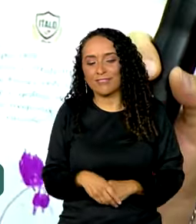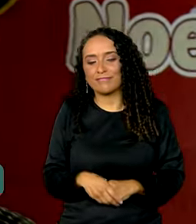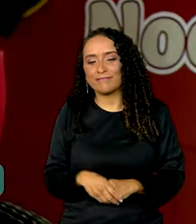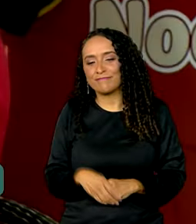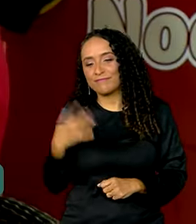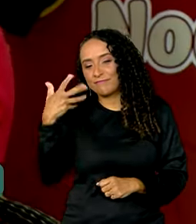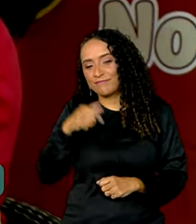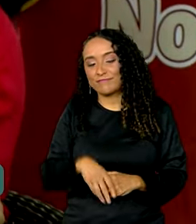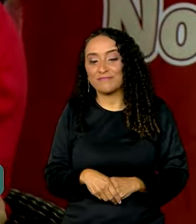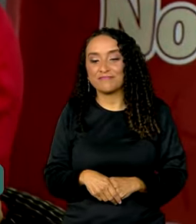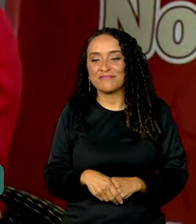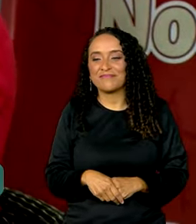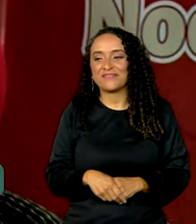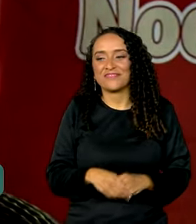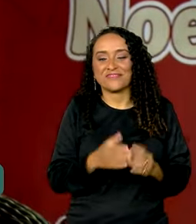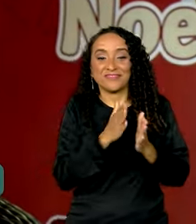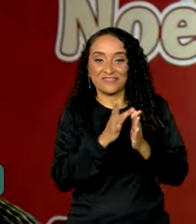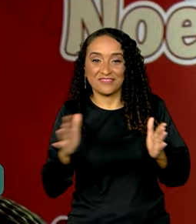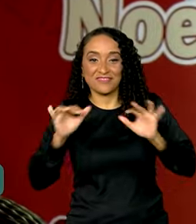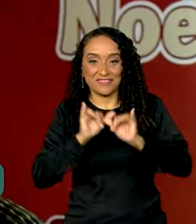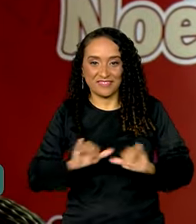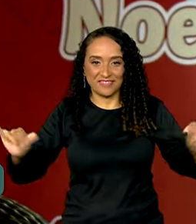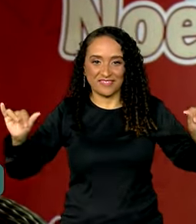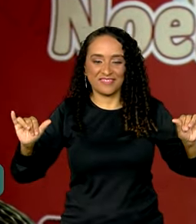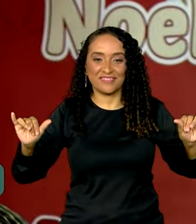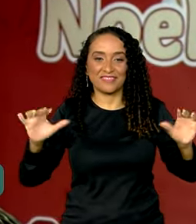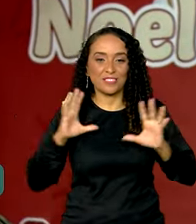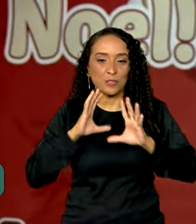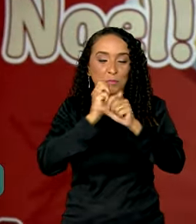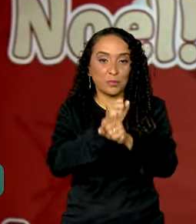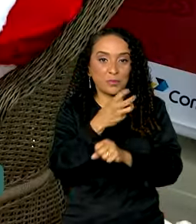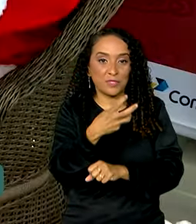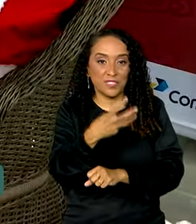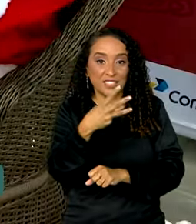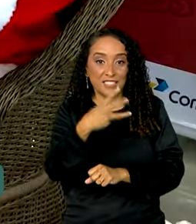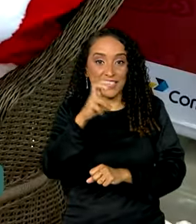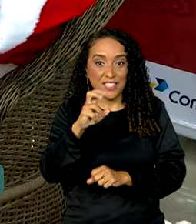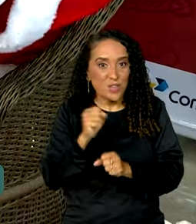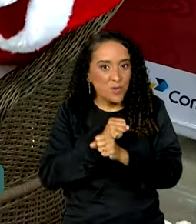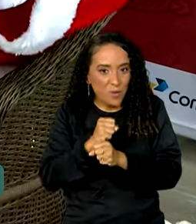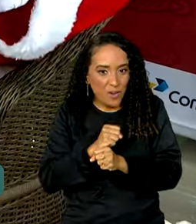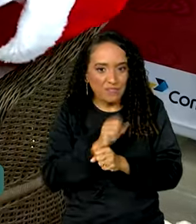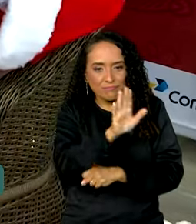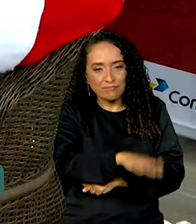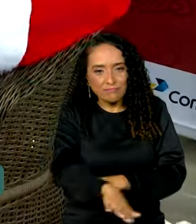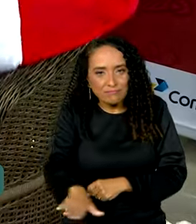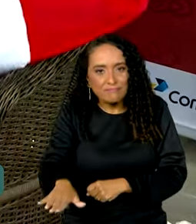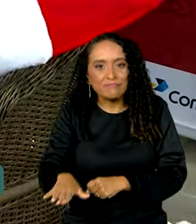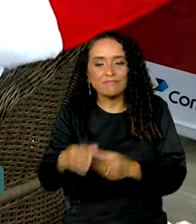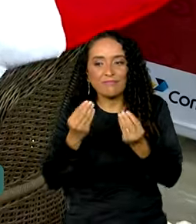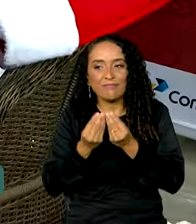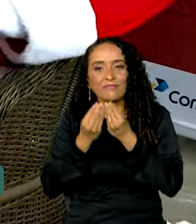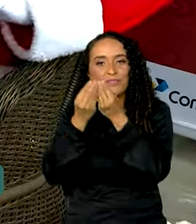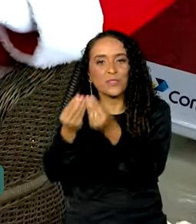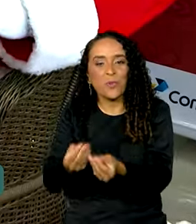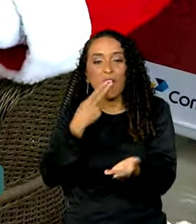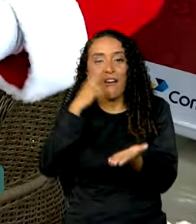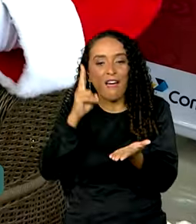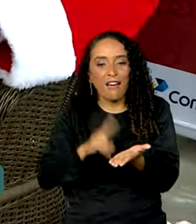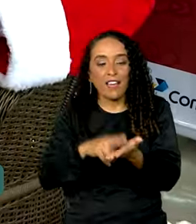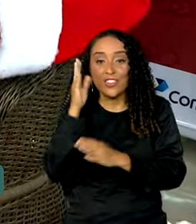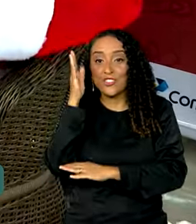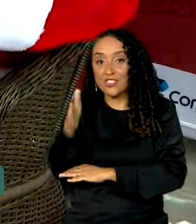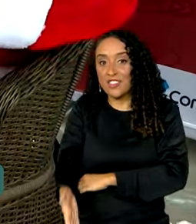Olha. Durante o lançamento da campanha, que completa 35 anos, as crianças entregaram as cartas